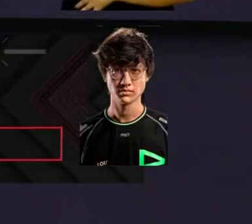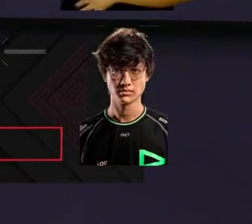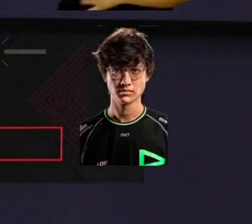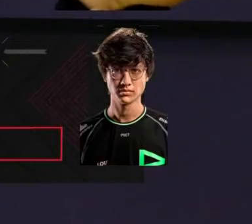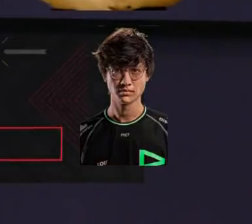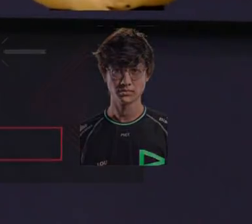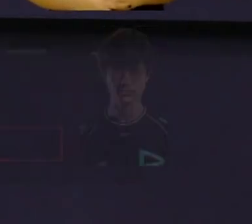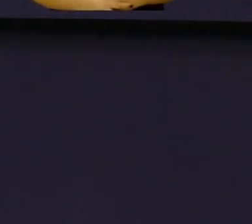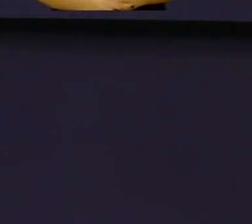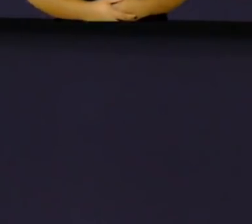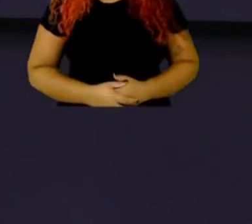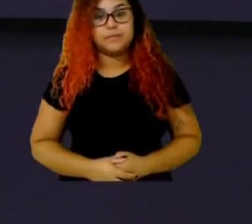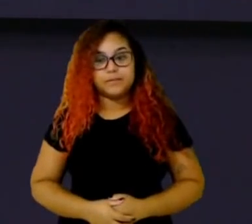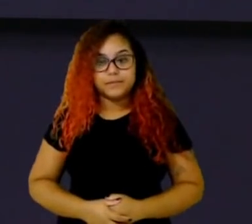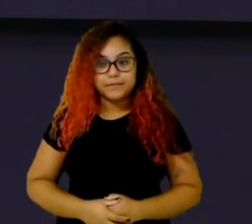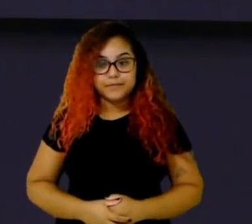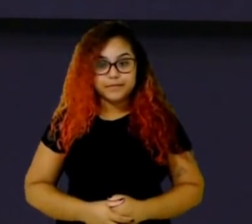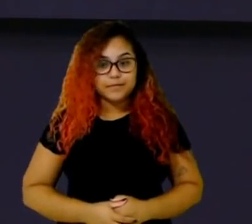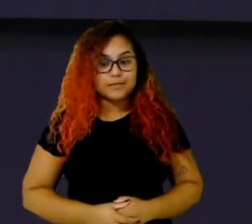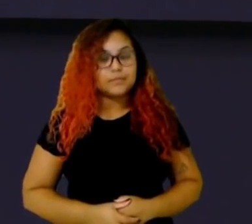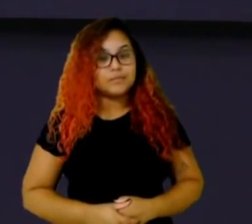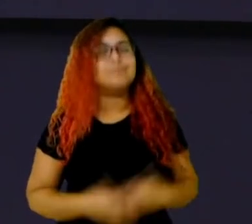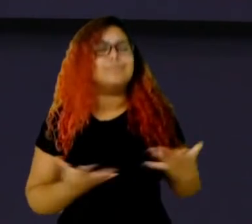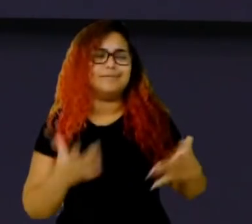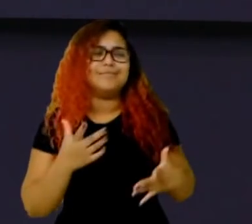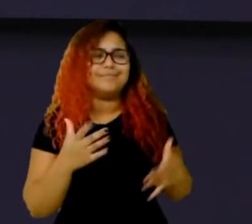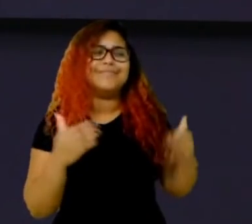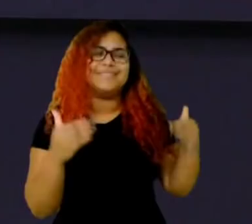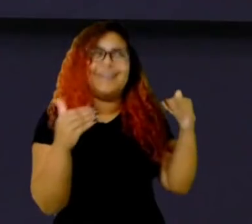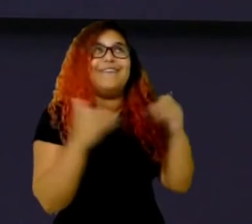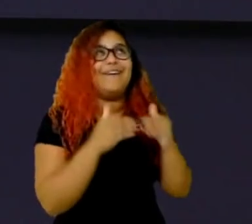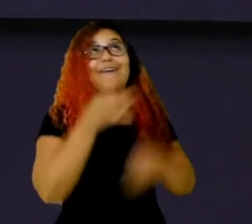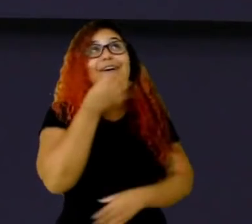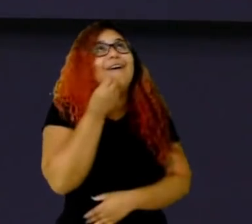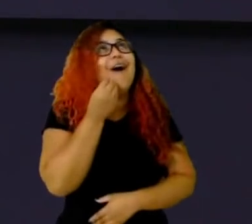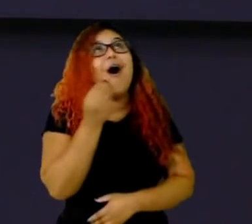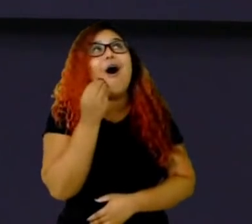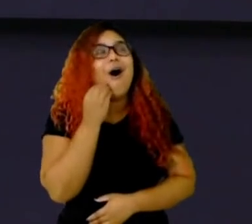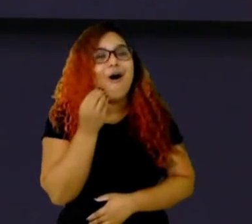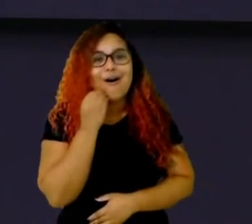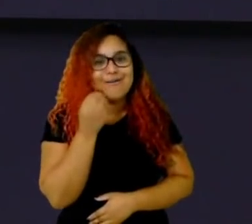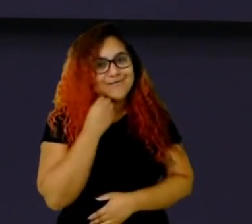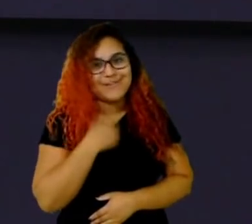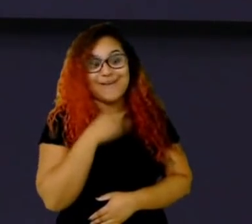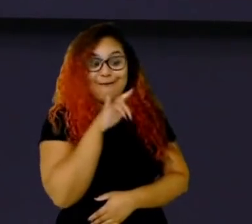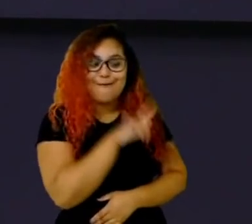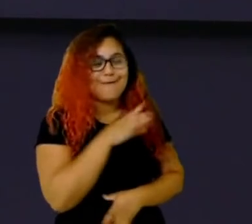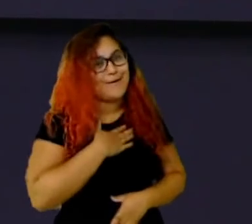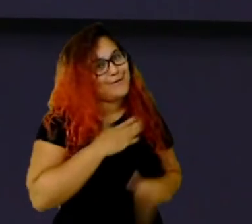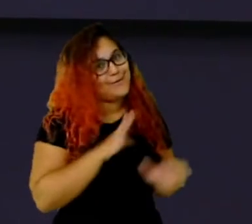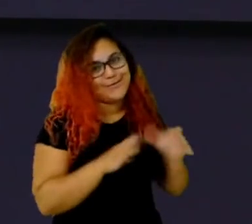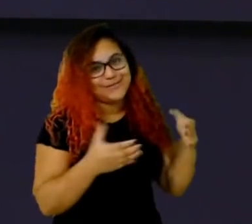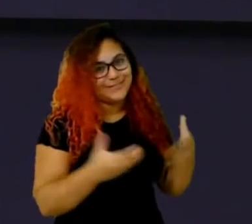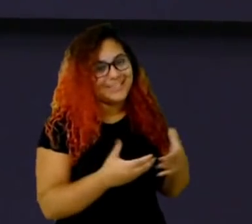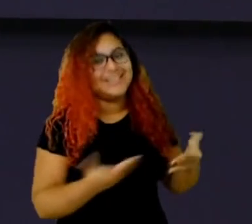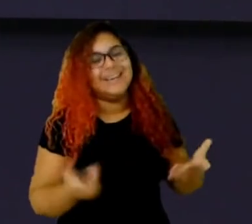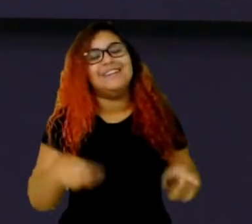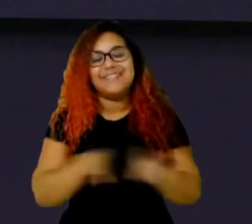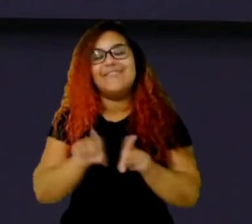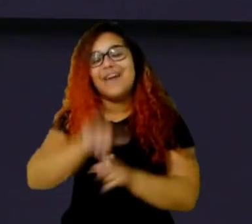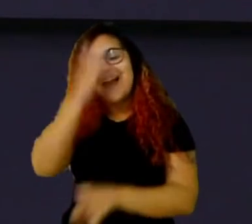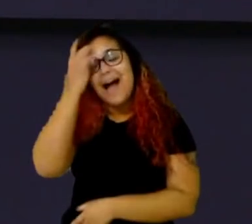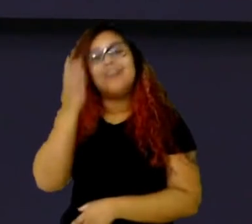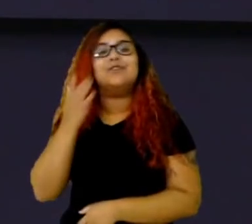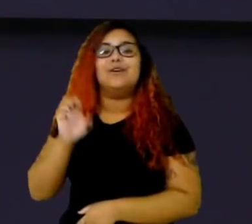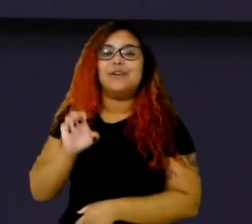Então, com certeza eu vou ser clubista nessa votação, eu vou de FNBoss com certeza, e também acho que o Envy merecia estar aí, mas eu sou